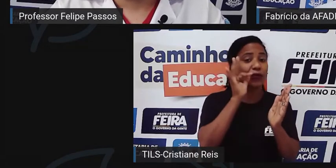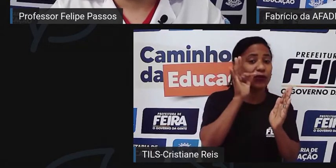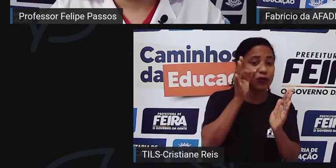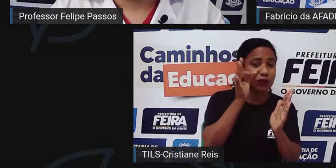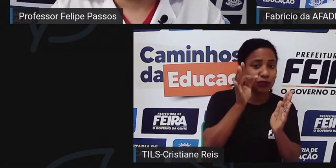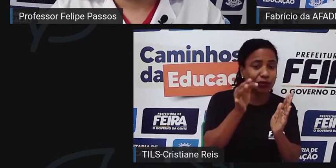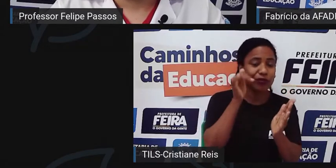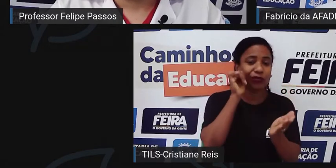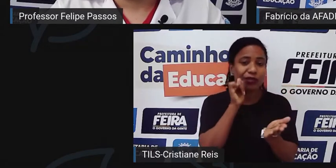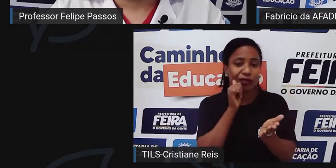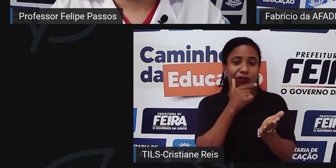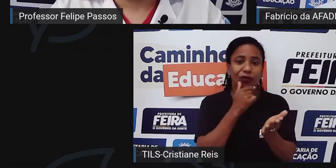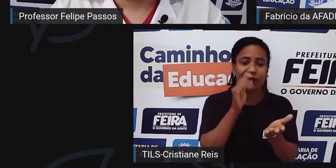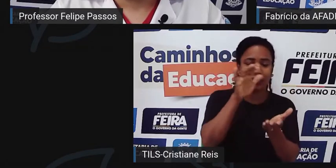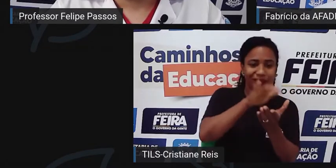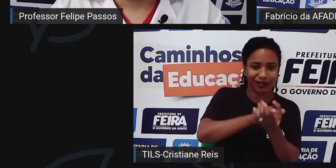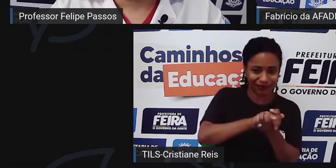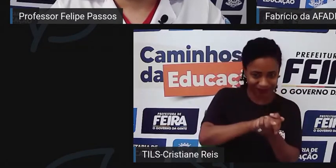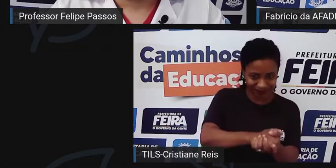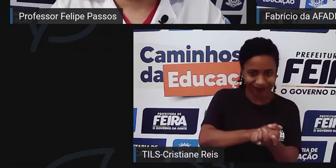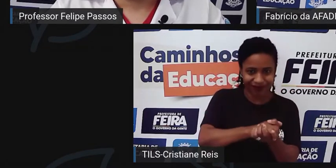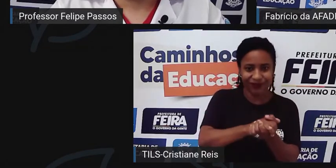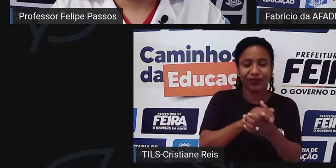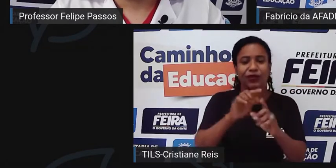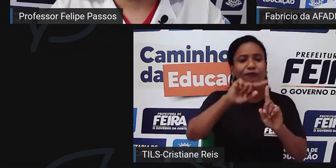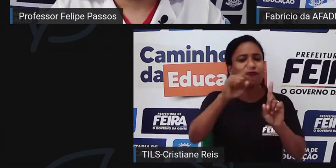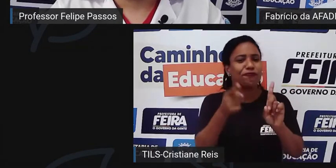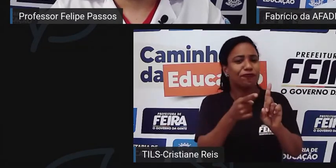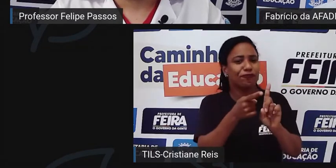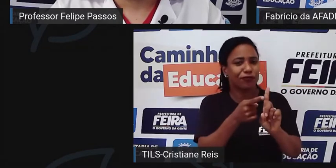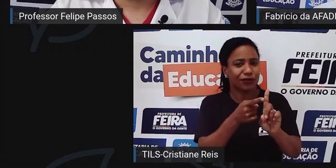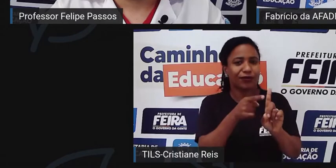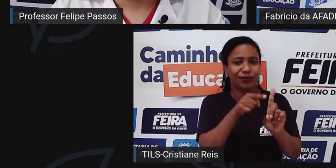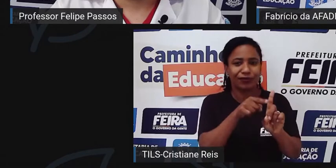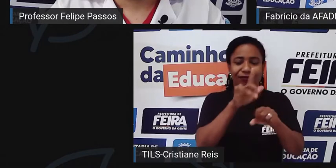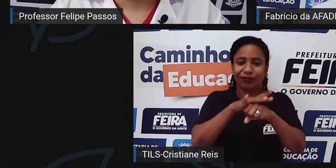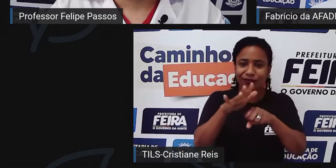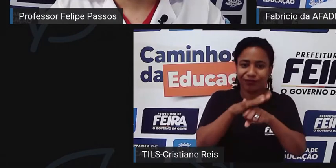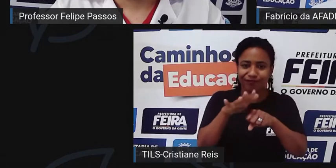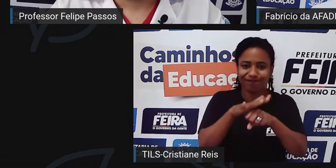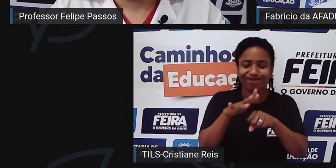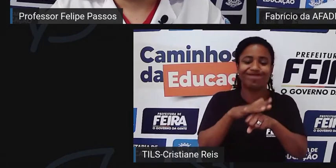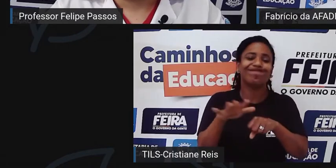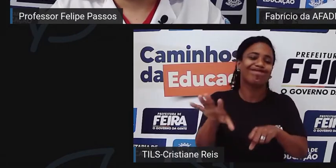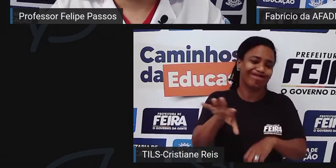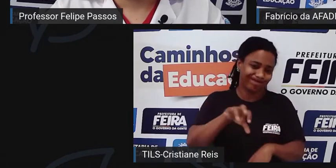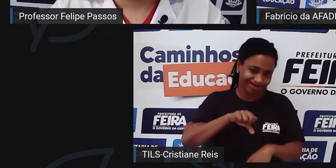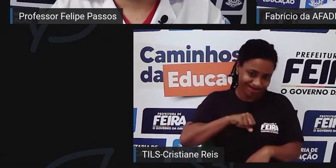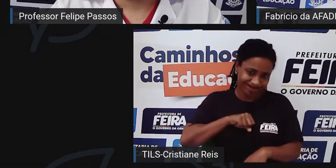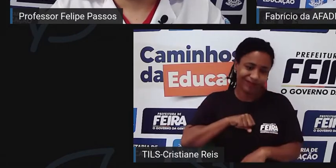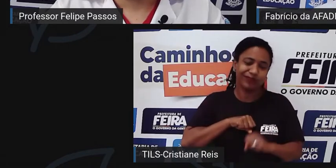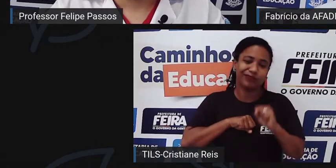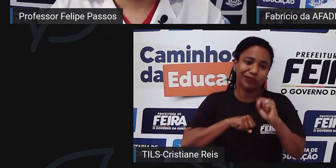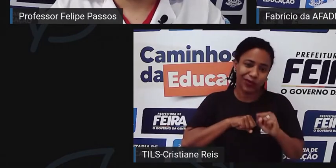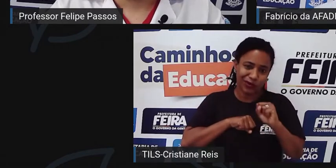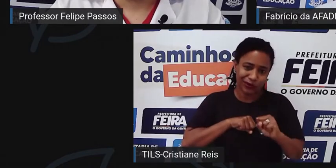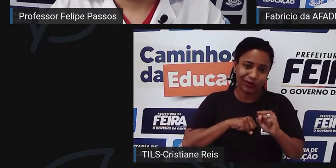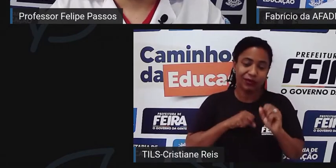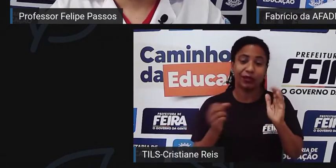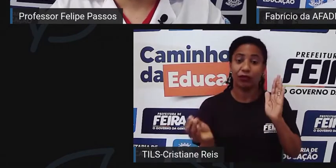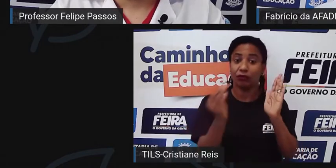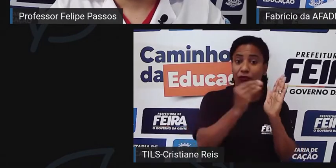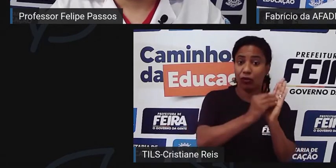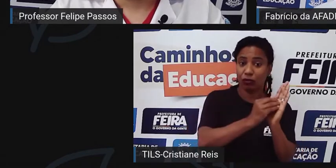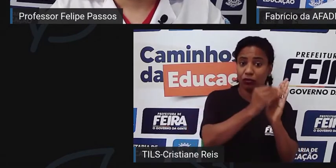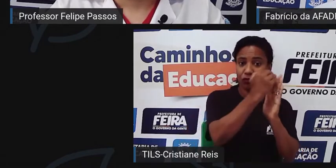homem ou essa mulher tenha um filho com a doença falciforme, saiba que essa pessoa